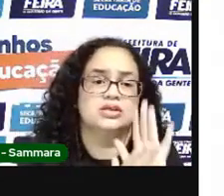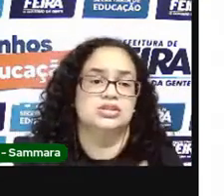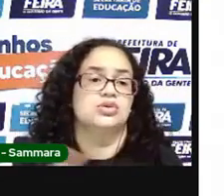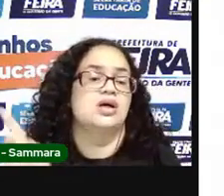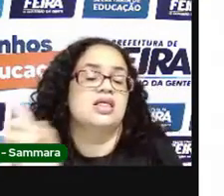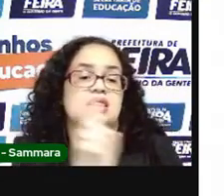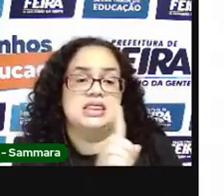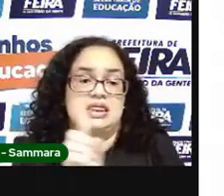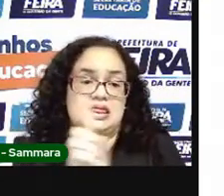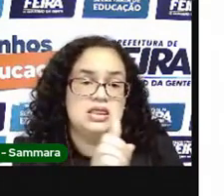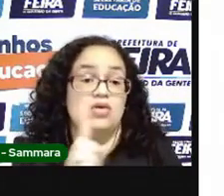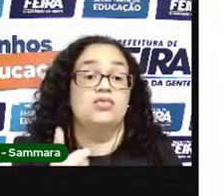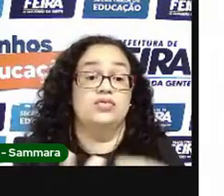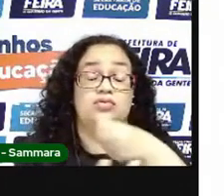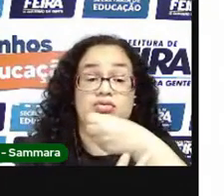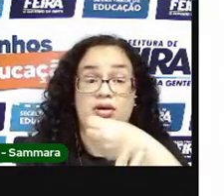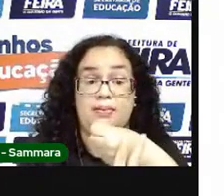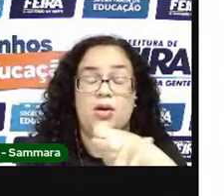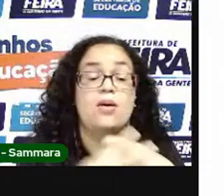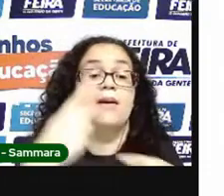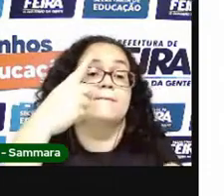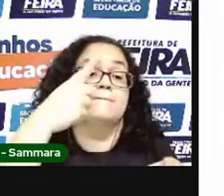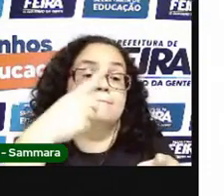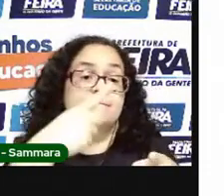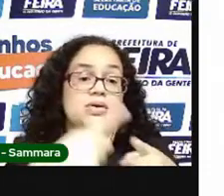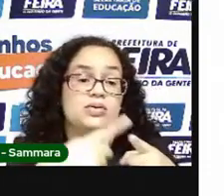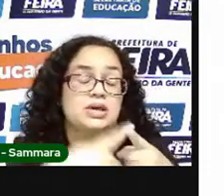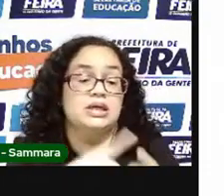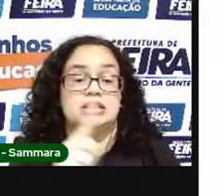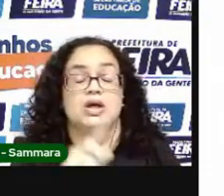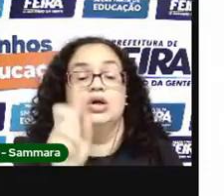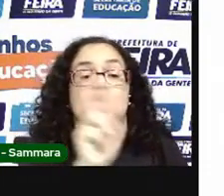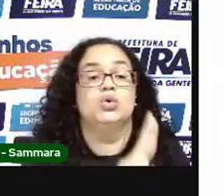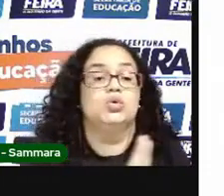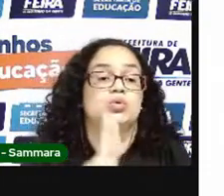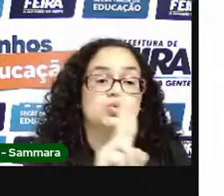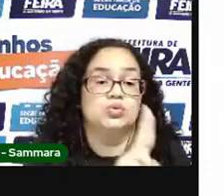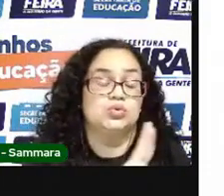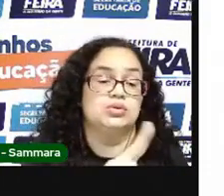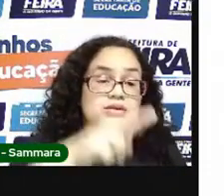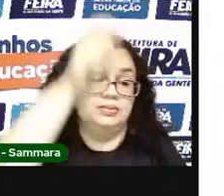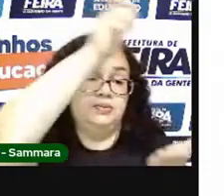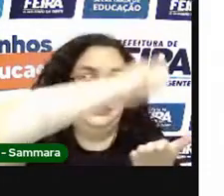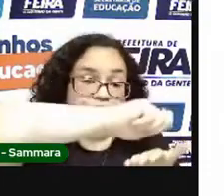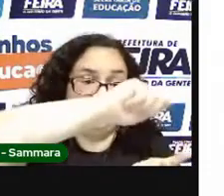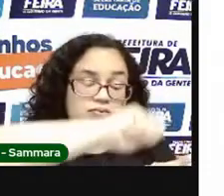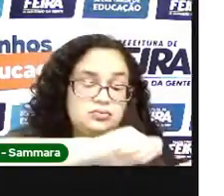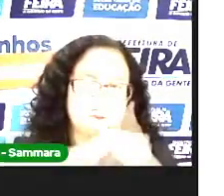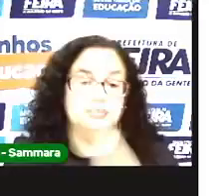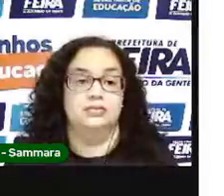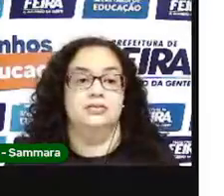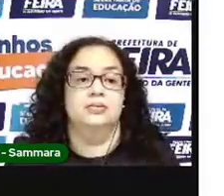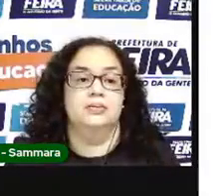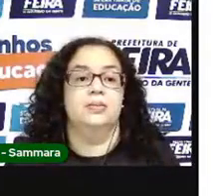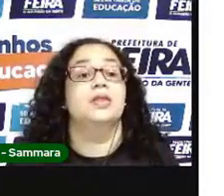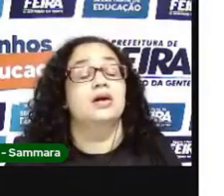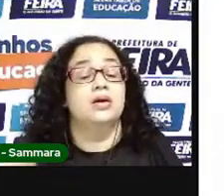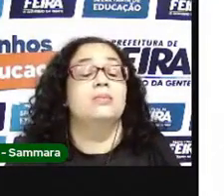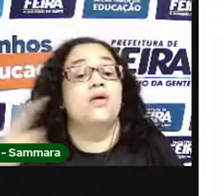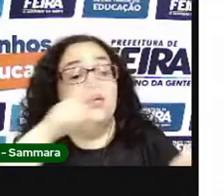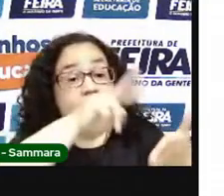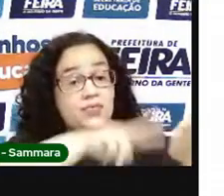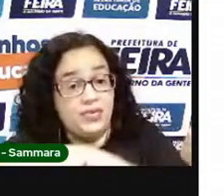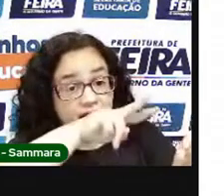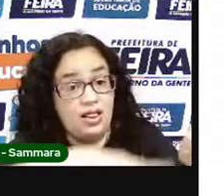verbal. Por quê? Porque nós não utilizamos a escrita, certo? Vamos ler o